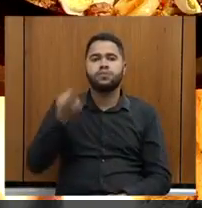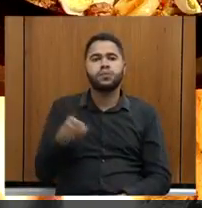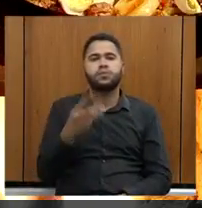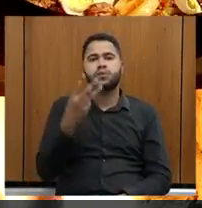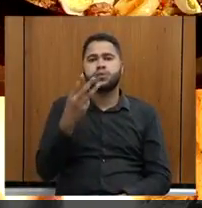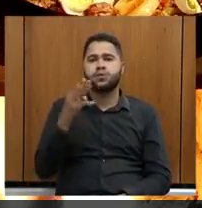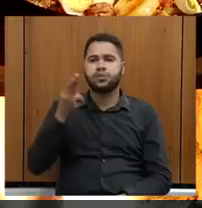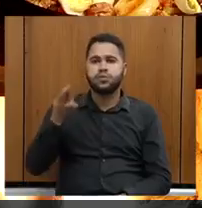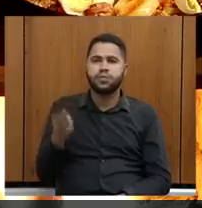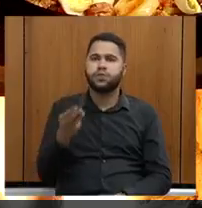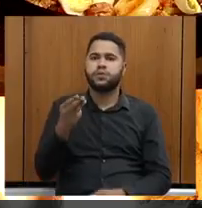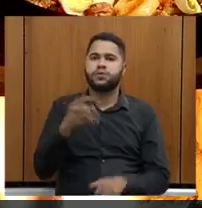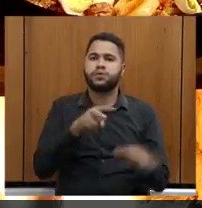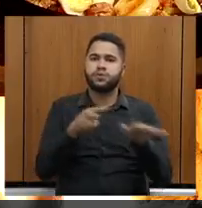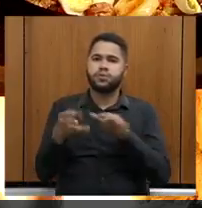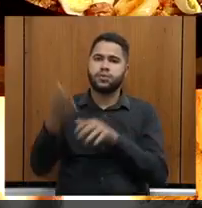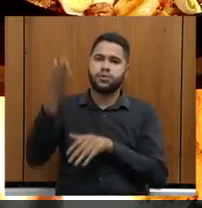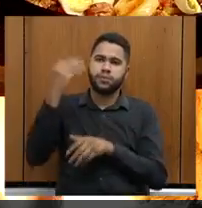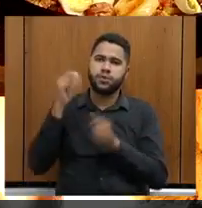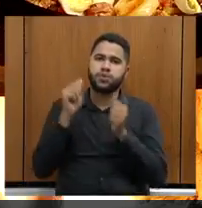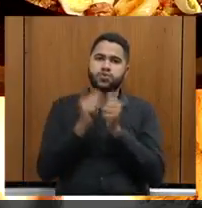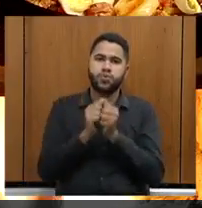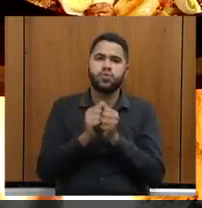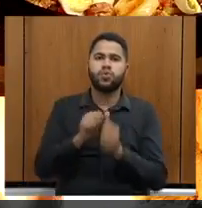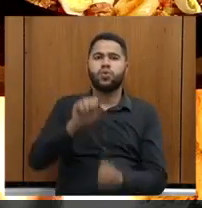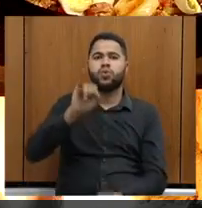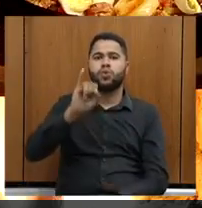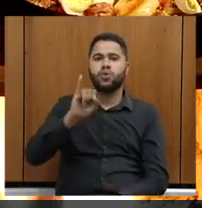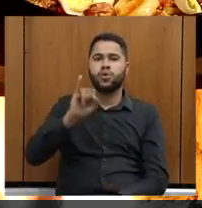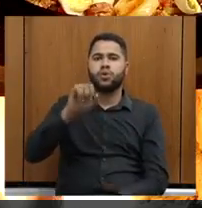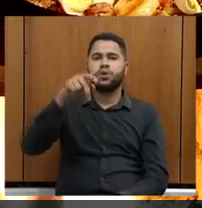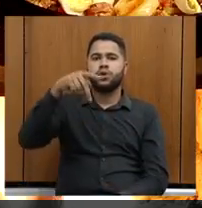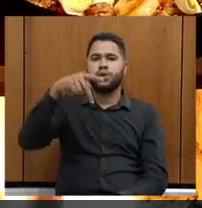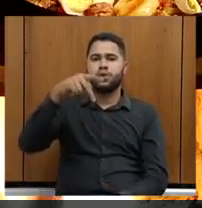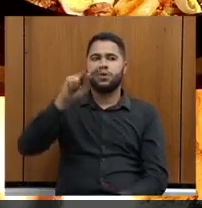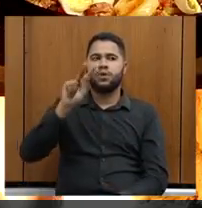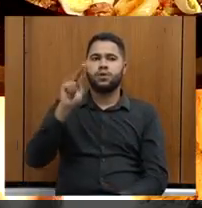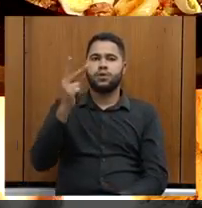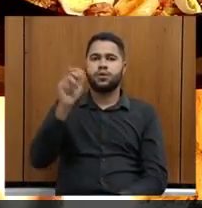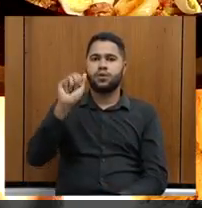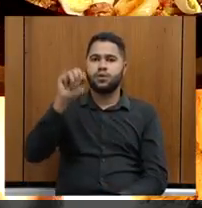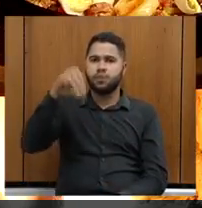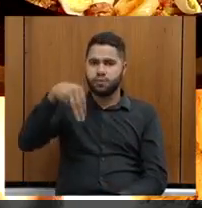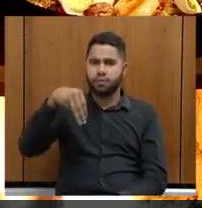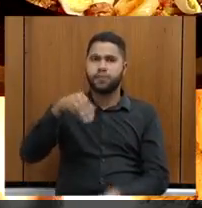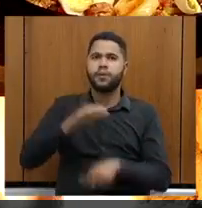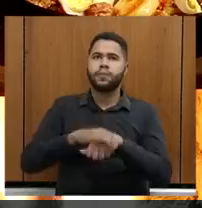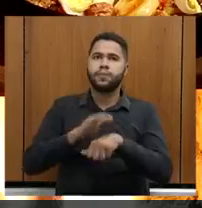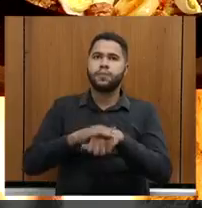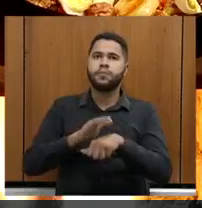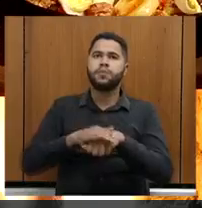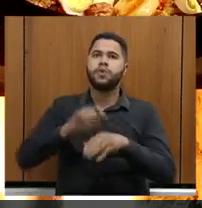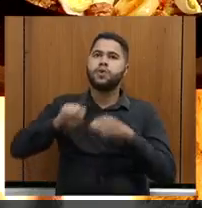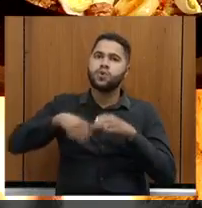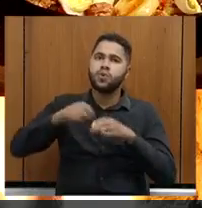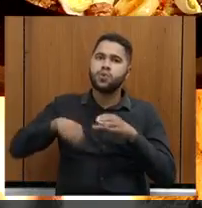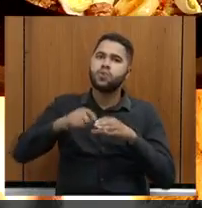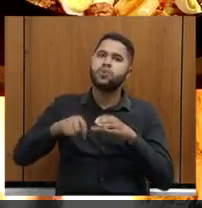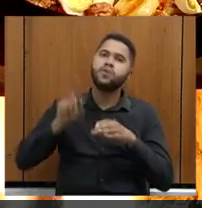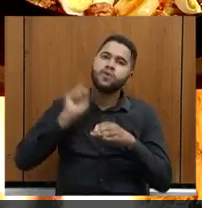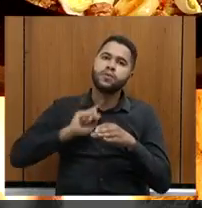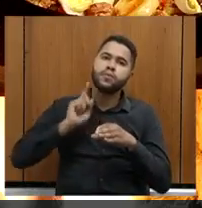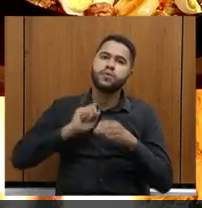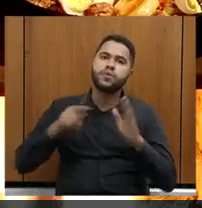na semana passada, juntamente com o IFAM, para a Cozinha Mineira se tornar, já no próximo ano, patrimônio histórico e